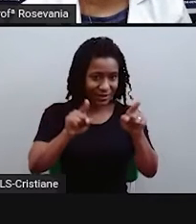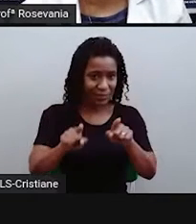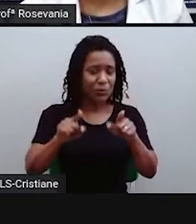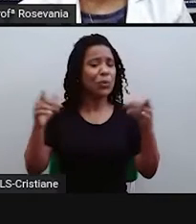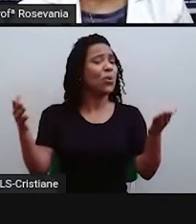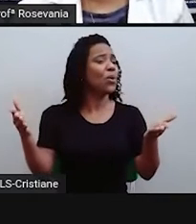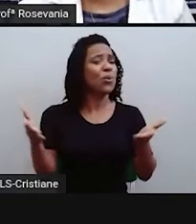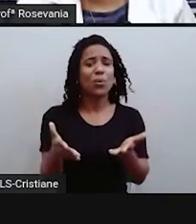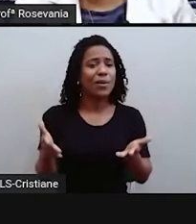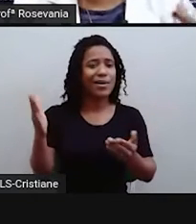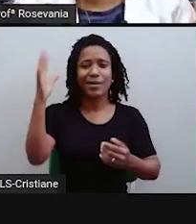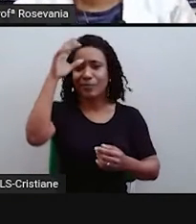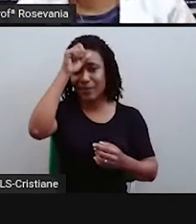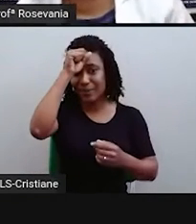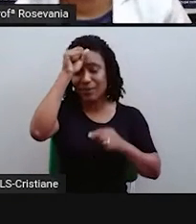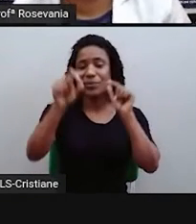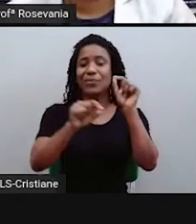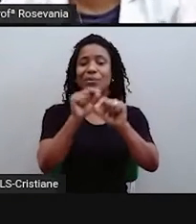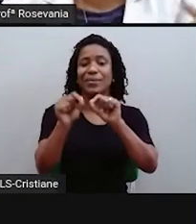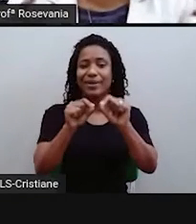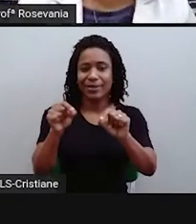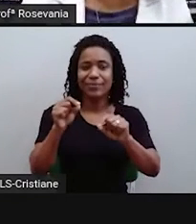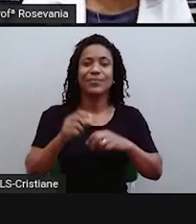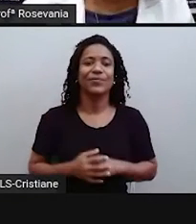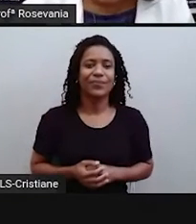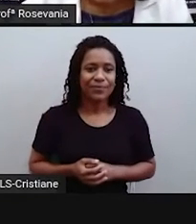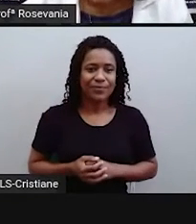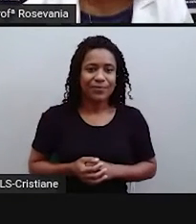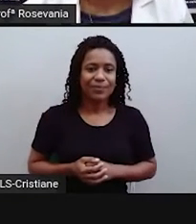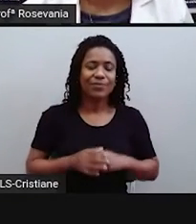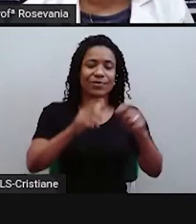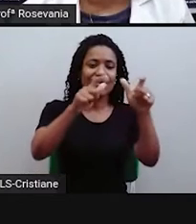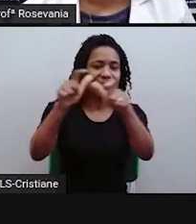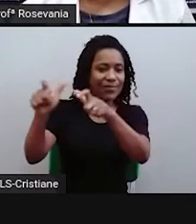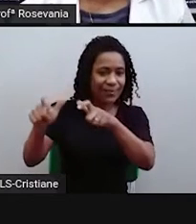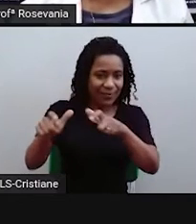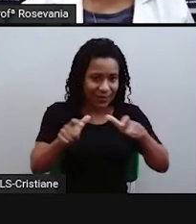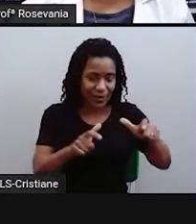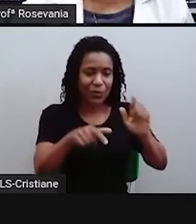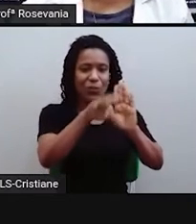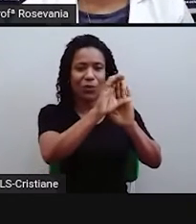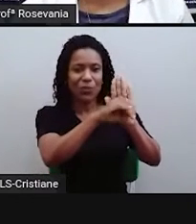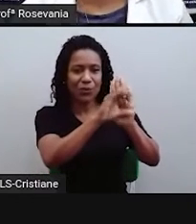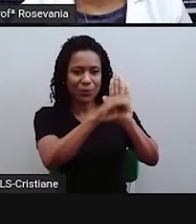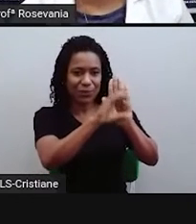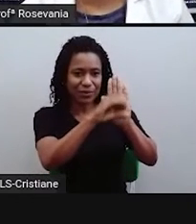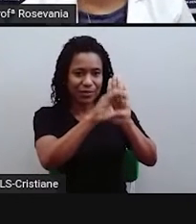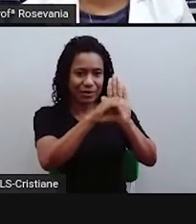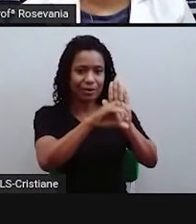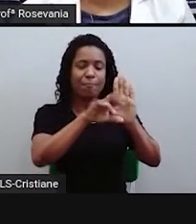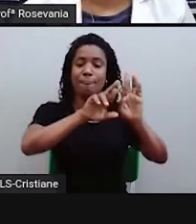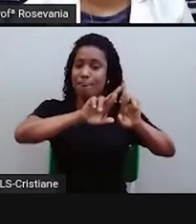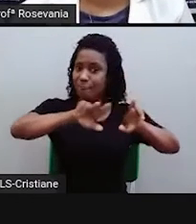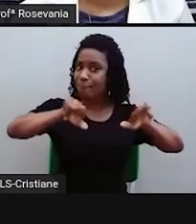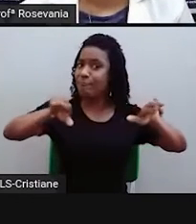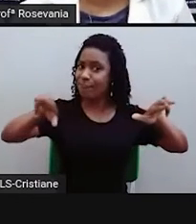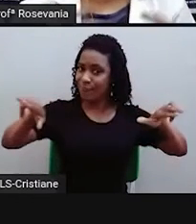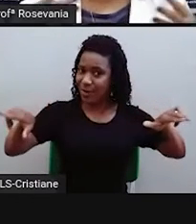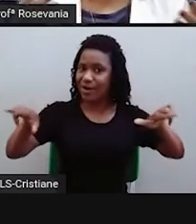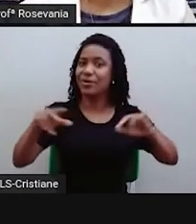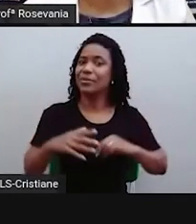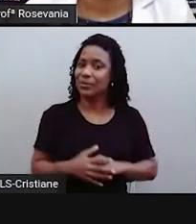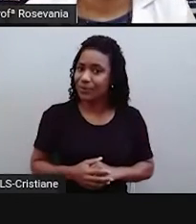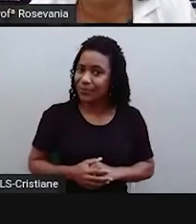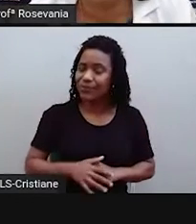falar hoje? Se a gente já falou da localização, já falou dos determinados conceitos, agora, é claro, né, nós temos que falar dessa